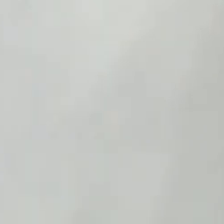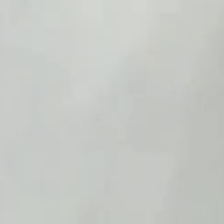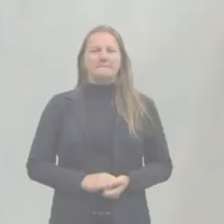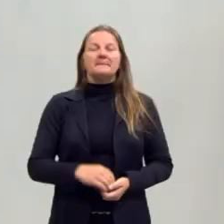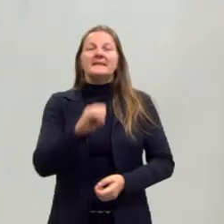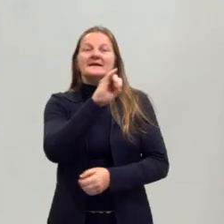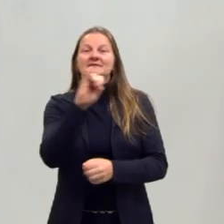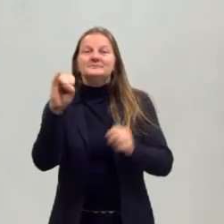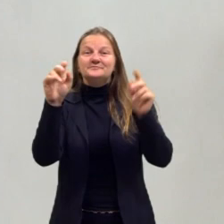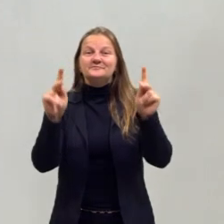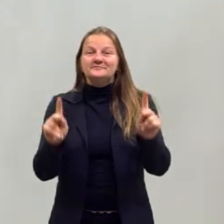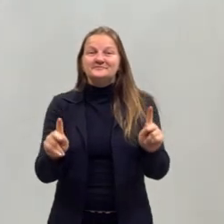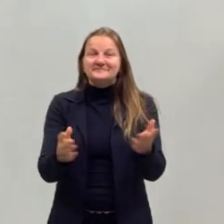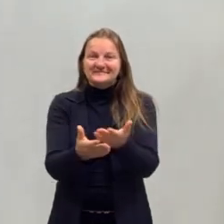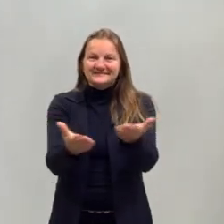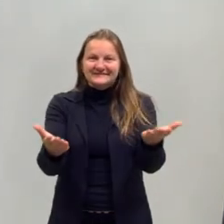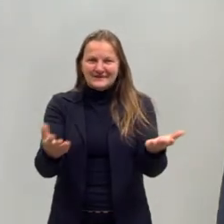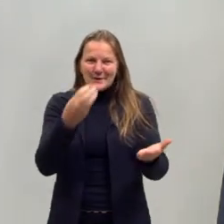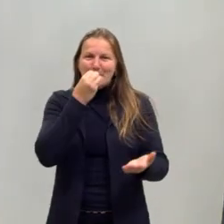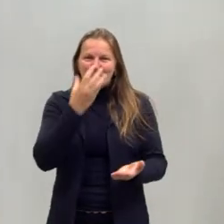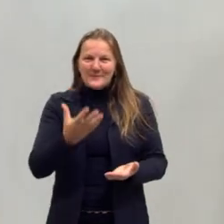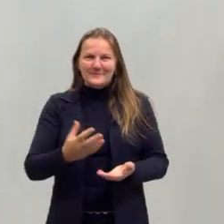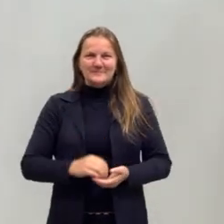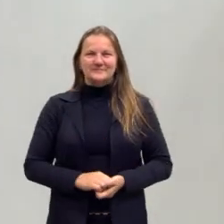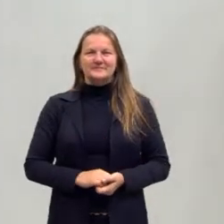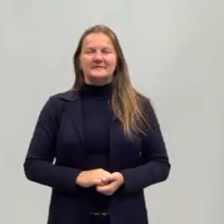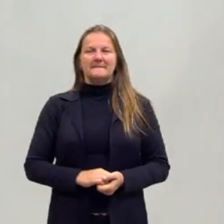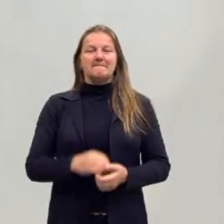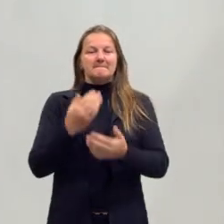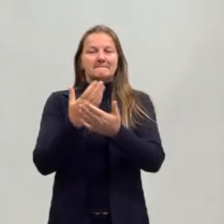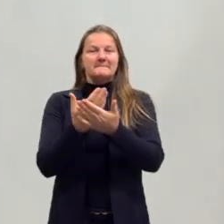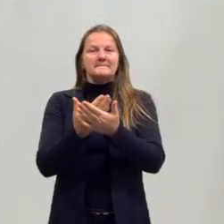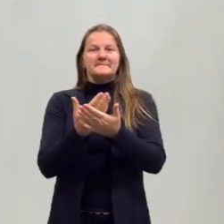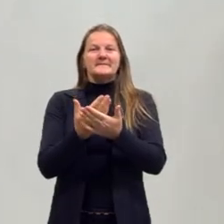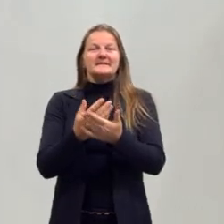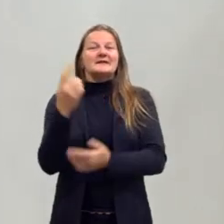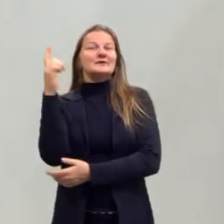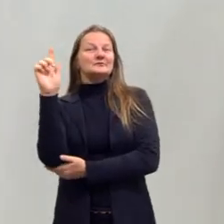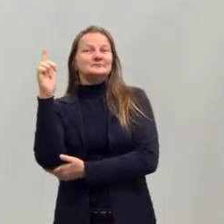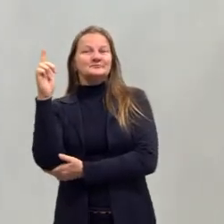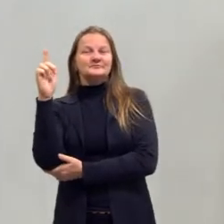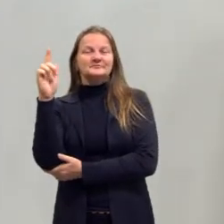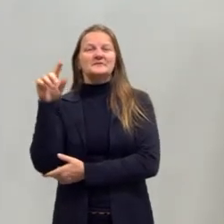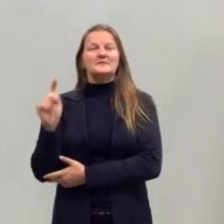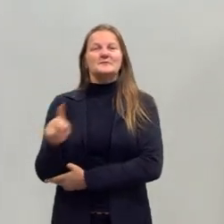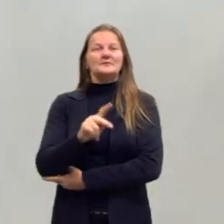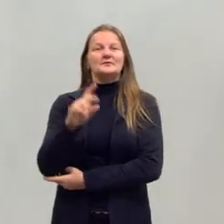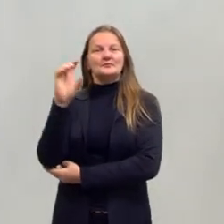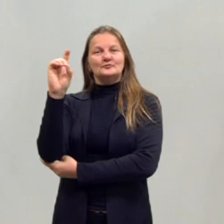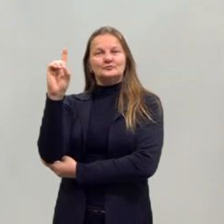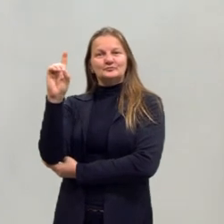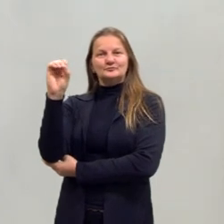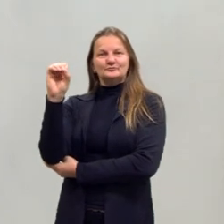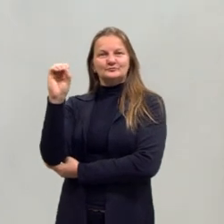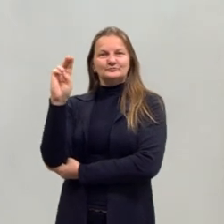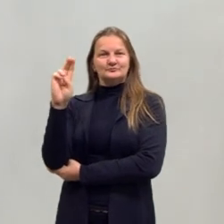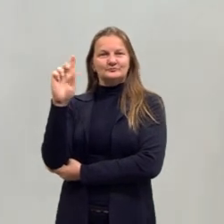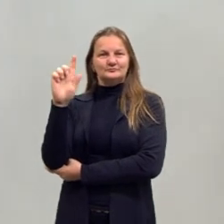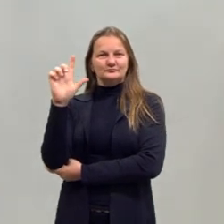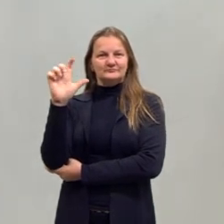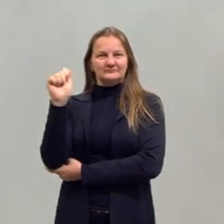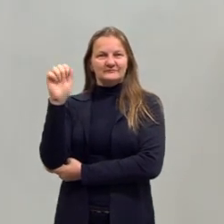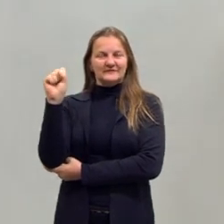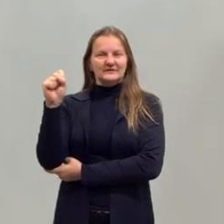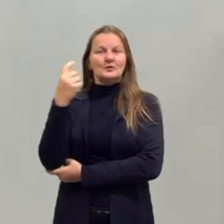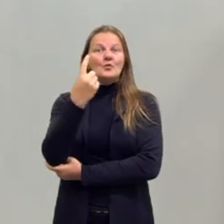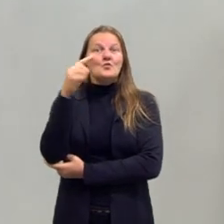Olá, meninos e meninas, tudo bom? Começando mais uma aula, aula de geografia. Eu sou o professor Douglas. Eu sou um homem de